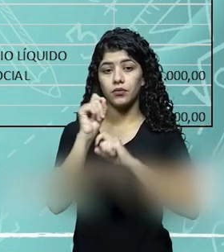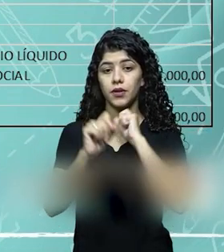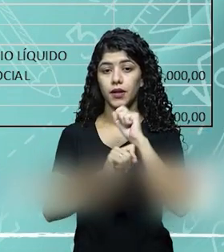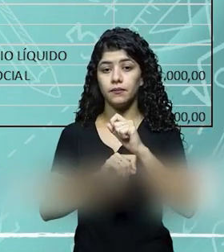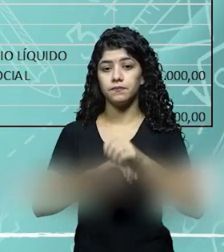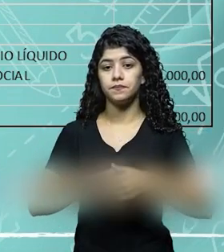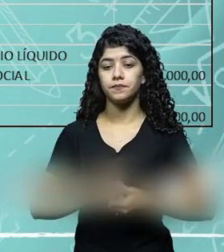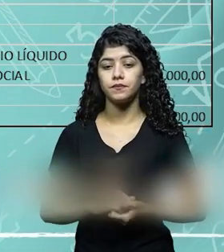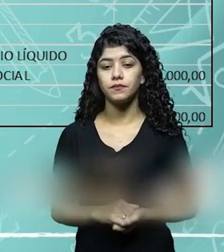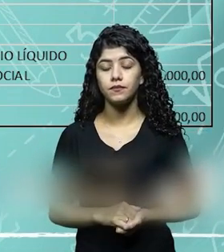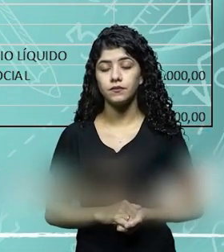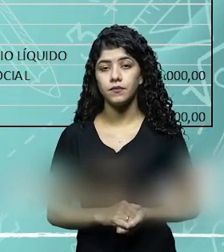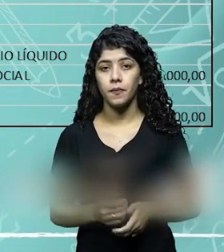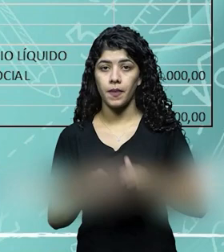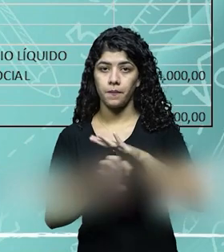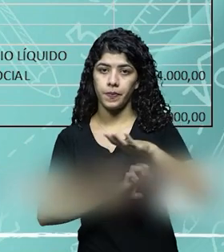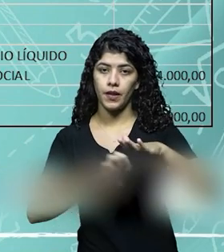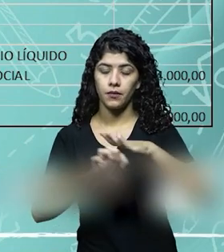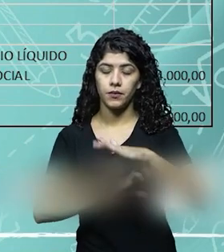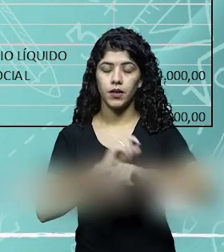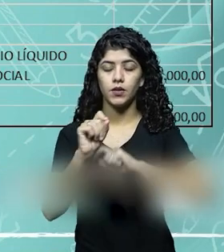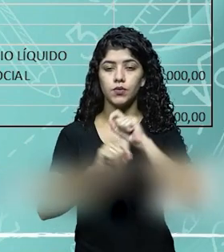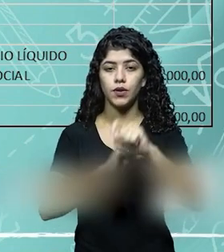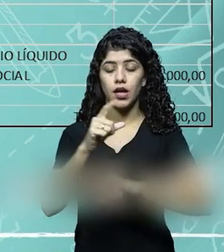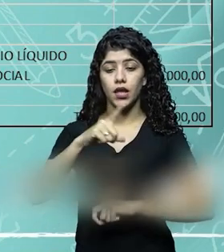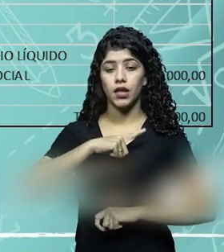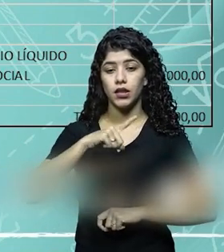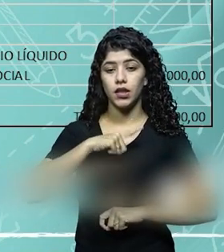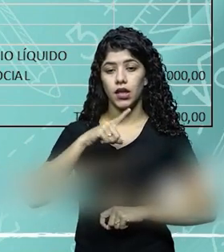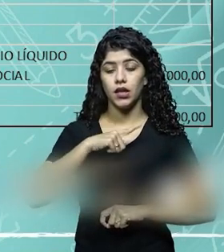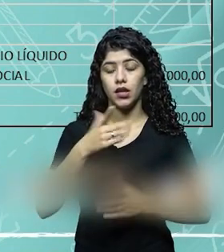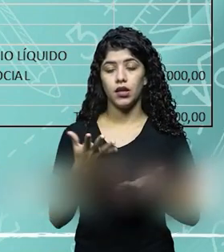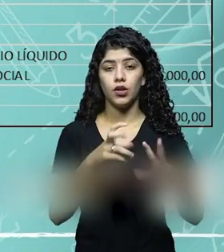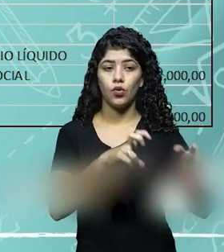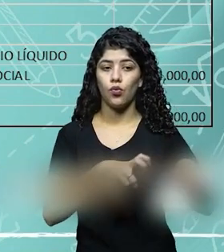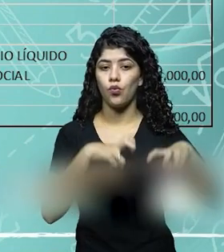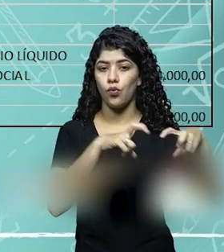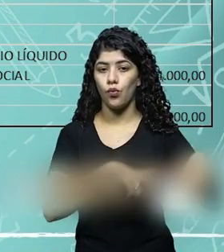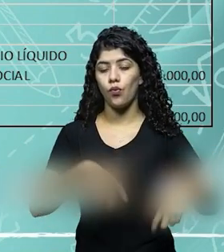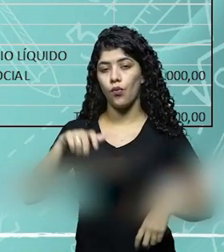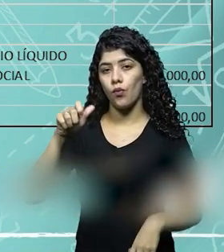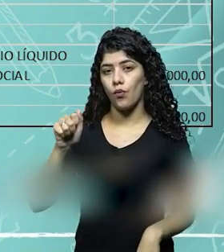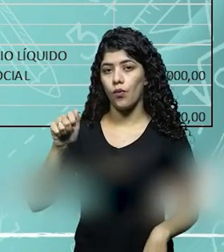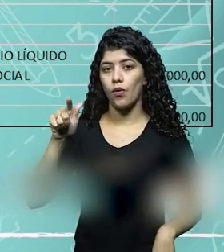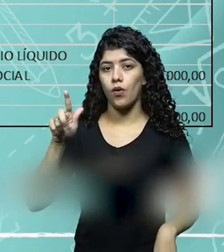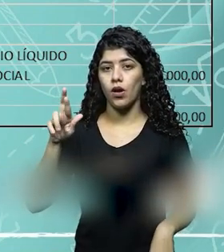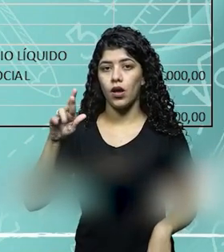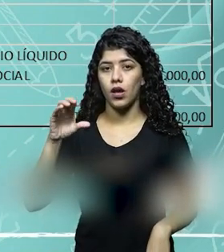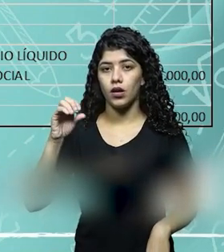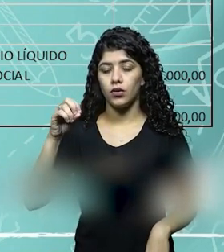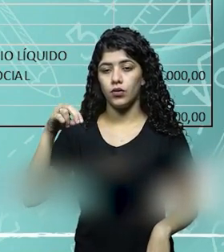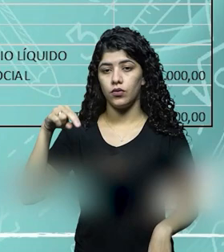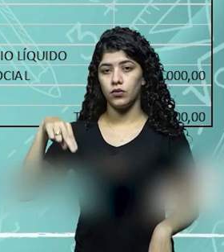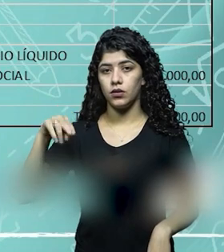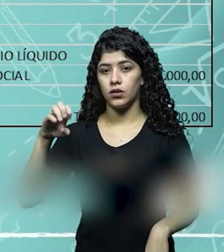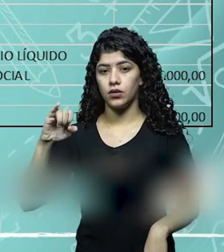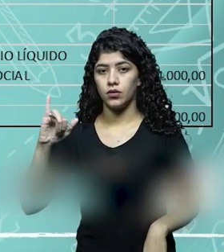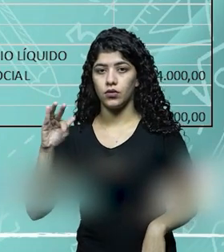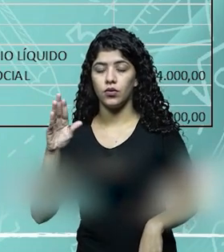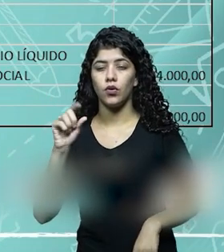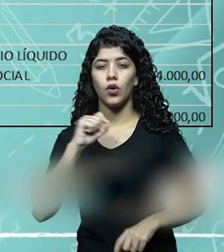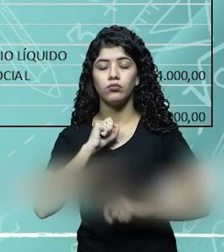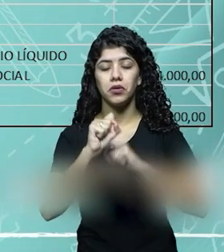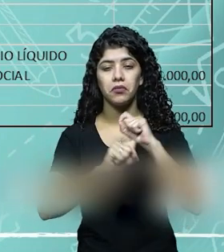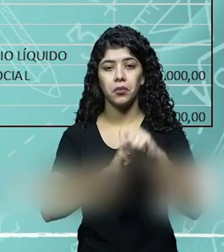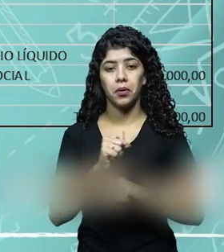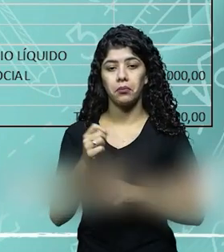um exemplo. Uma empresa, no ramo do agronegócio, começou suas atividades apresentando o seguinte